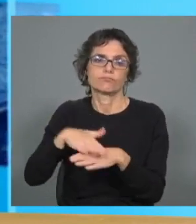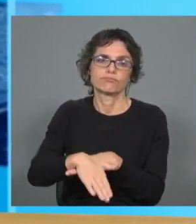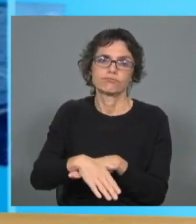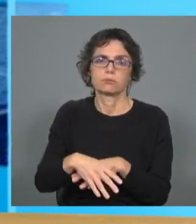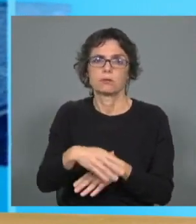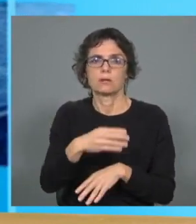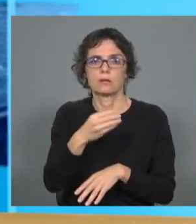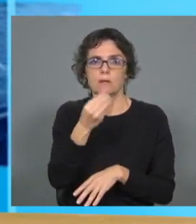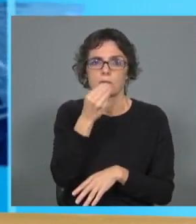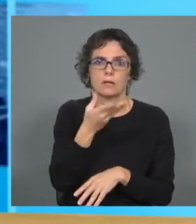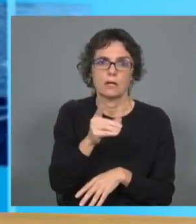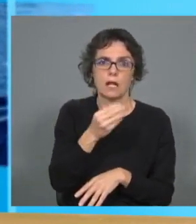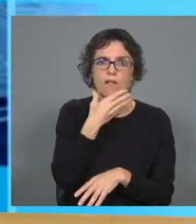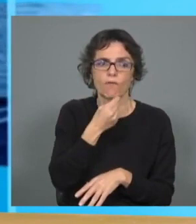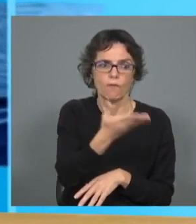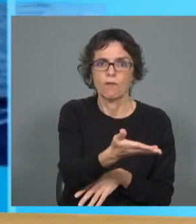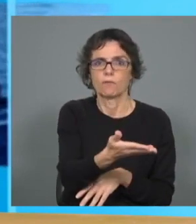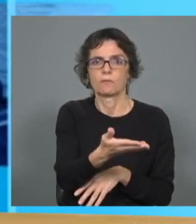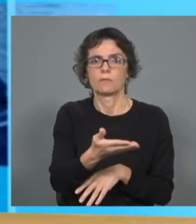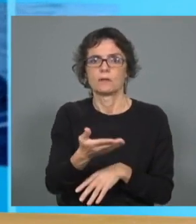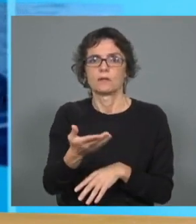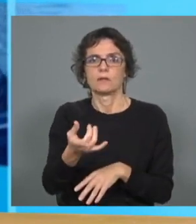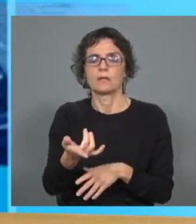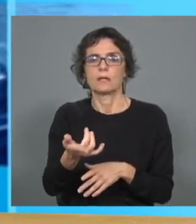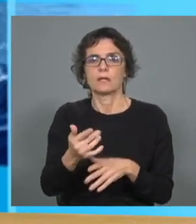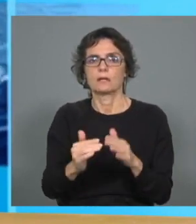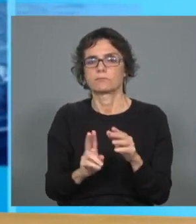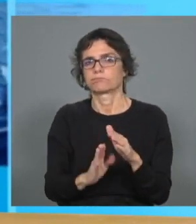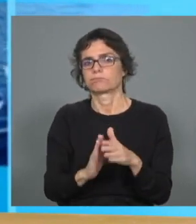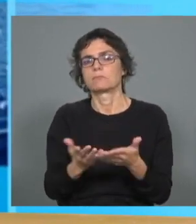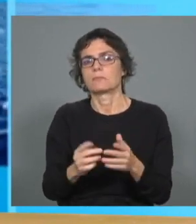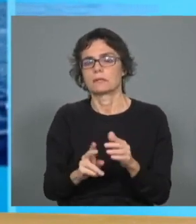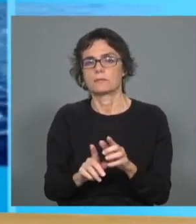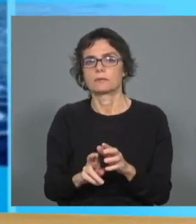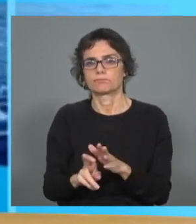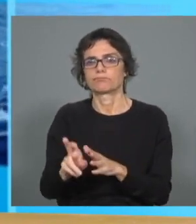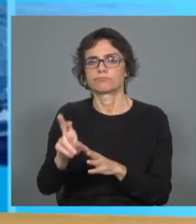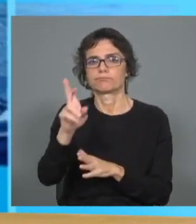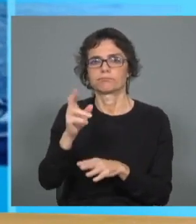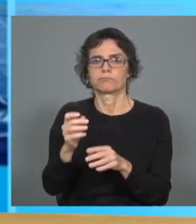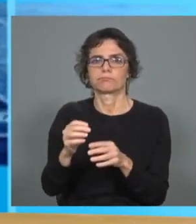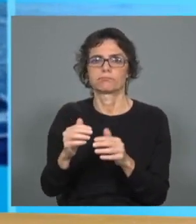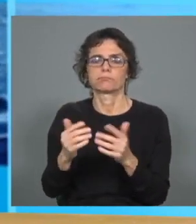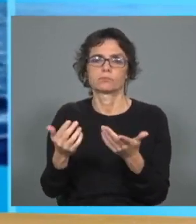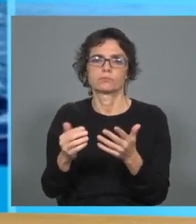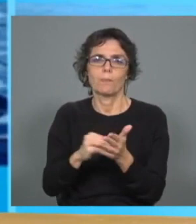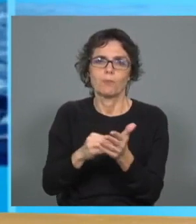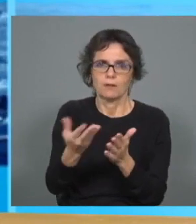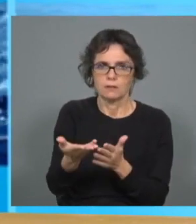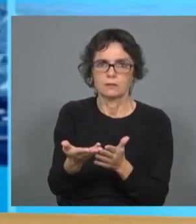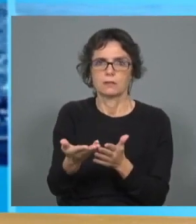nestas regiões em concreto, tem aumentado os níveis de pobreza das populações